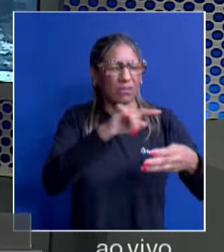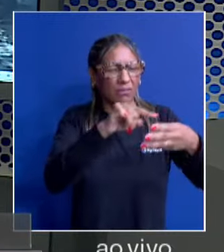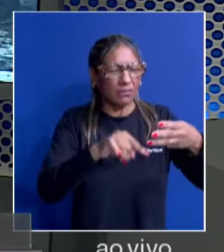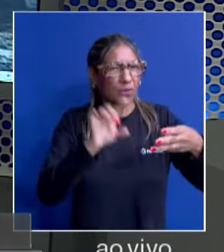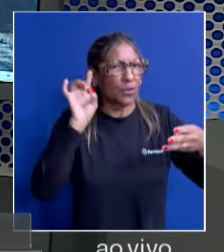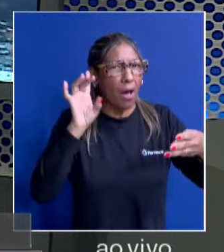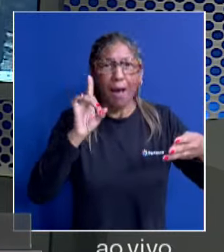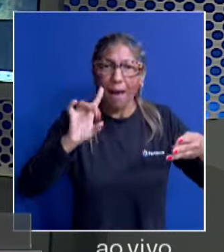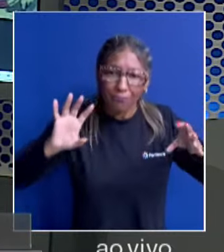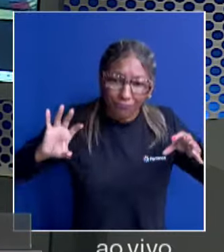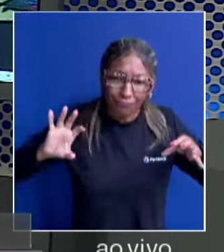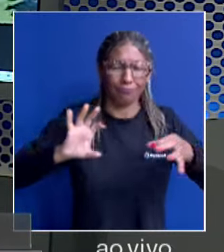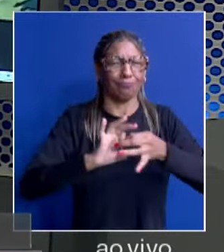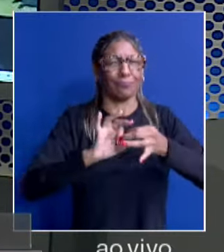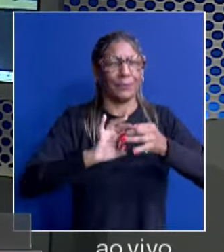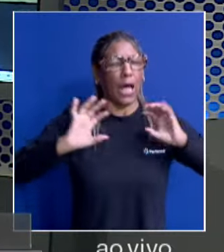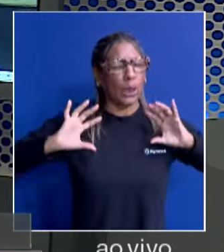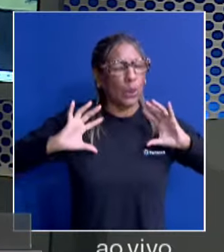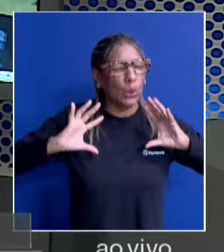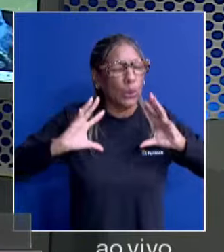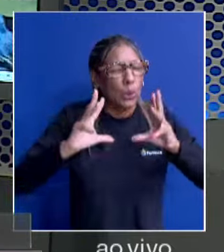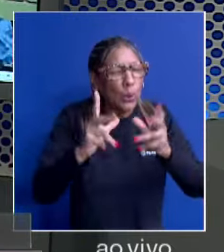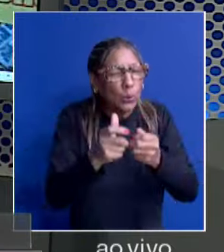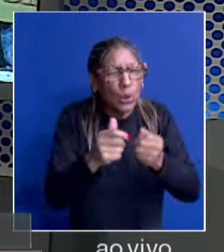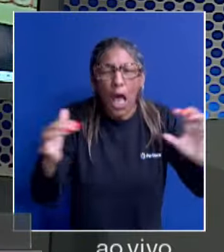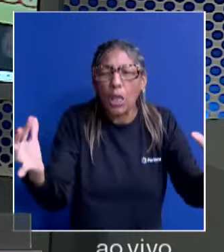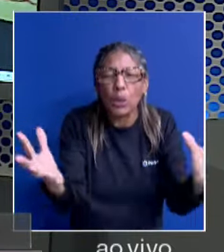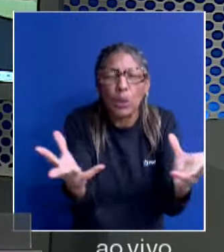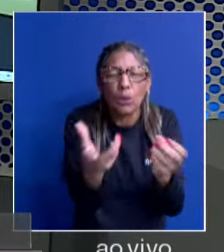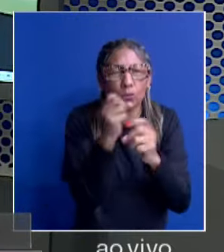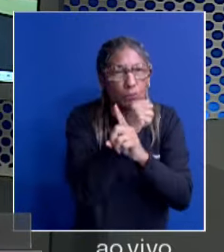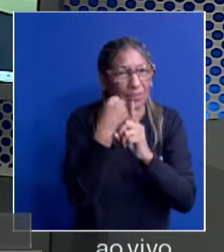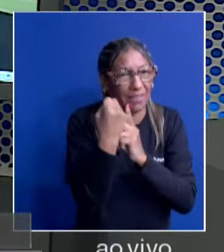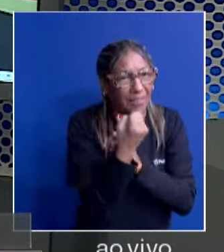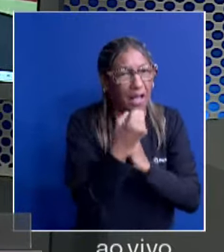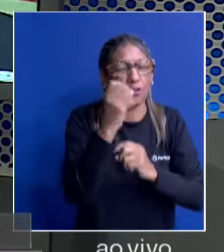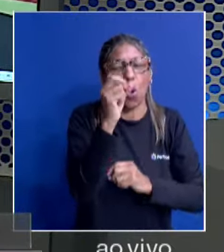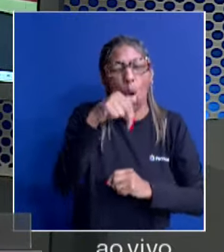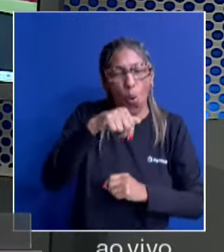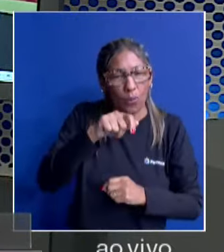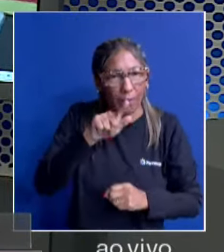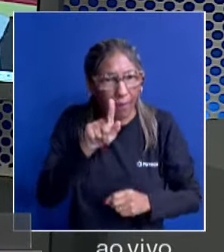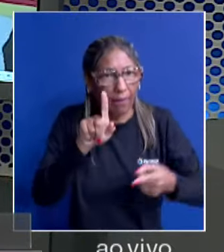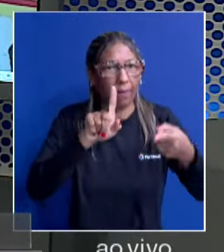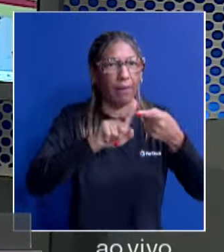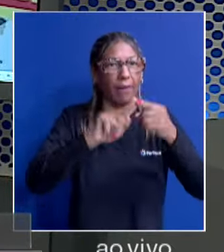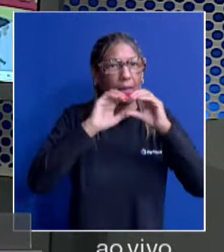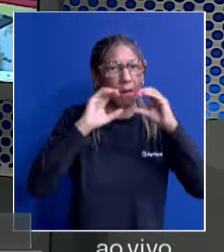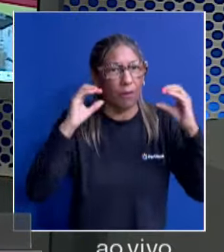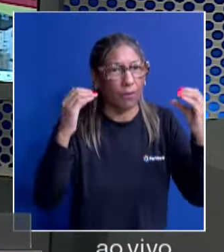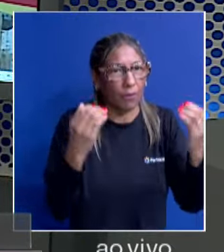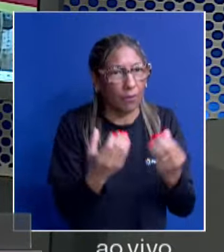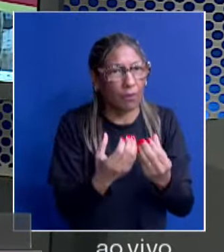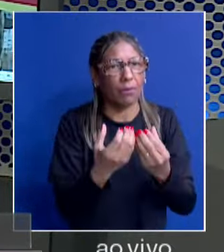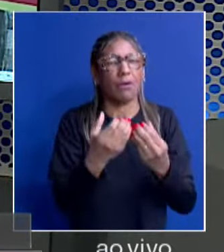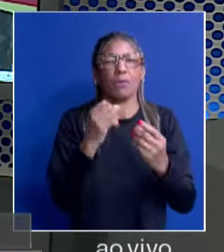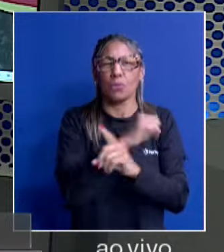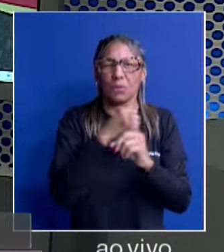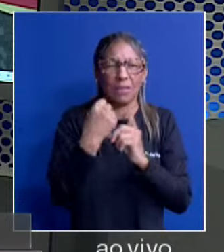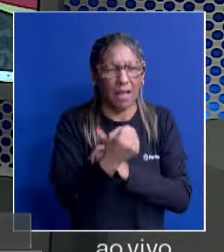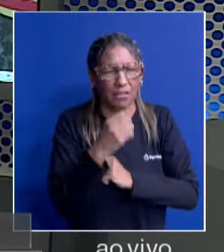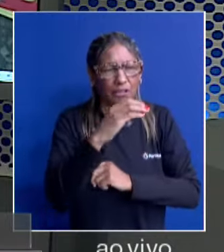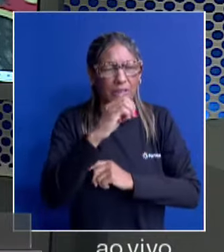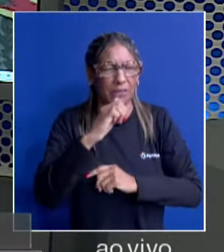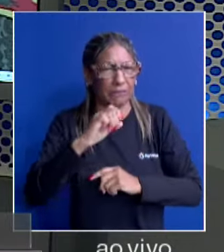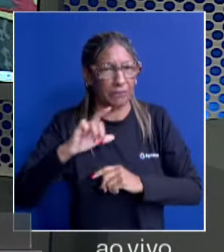federal, mas toda a sociedade civil, as ONGs, as organizações não governamentais, né?